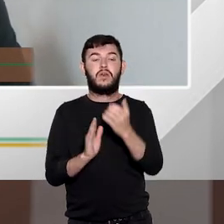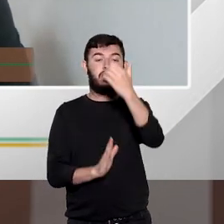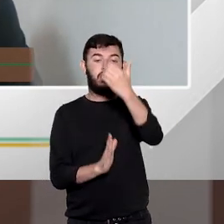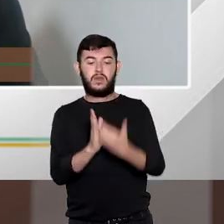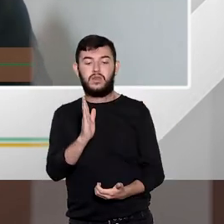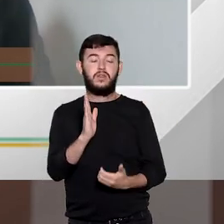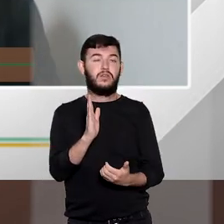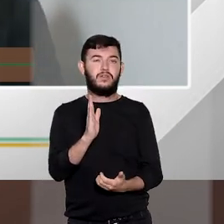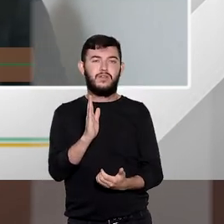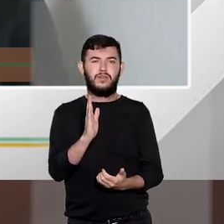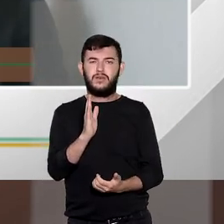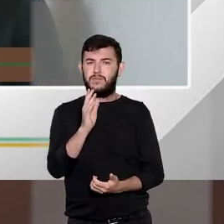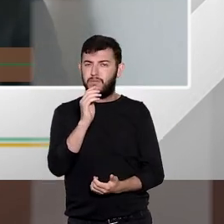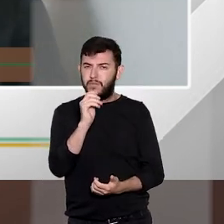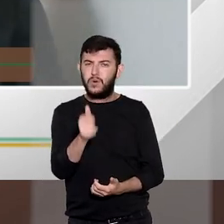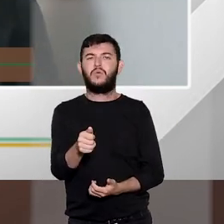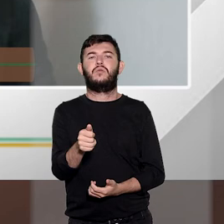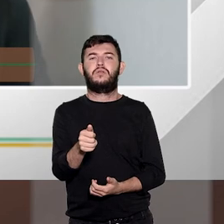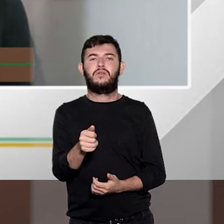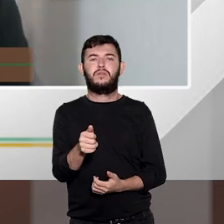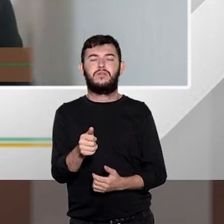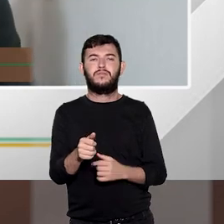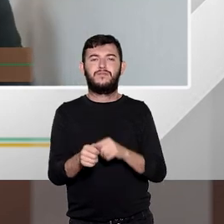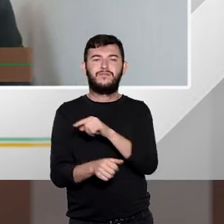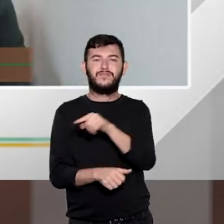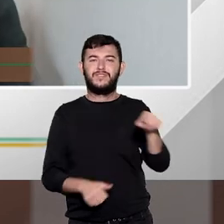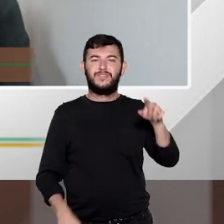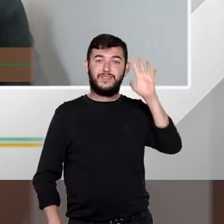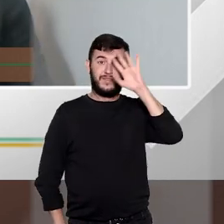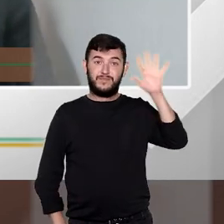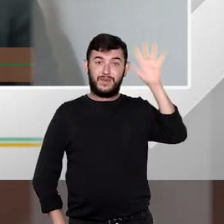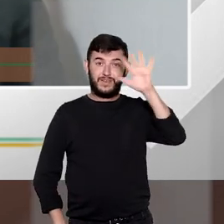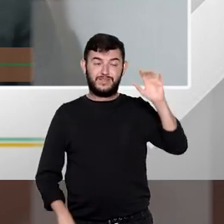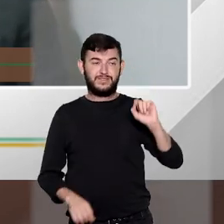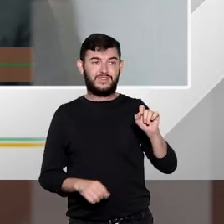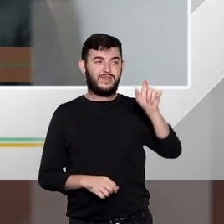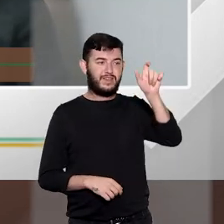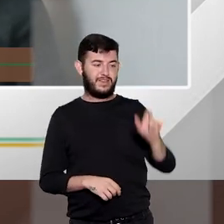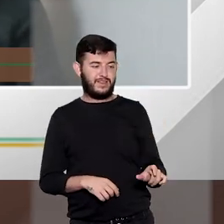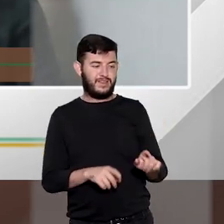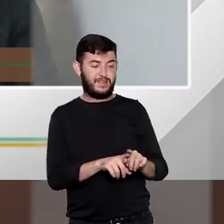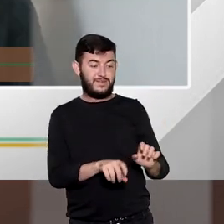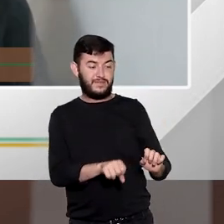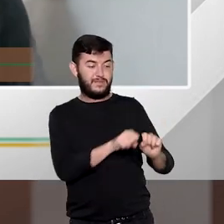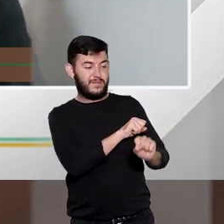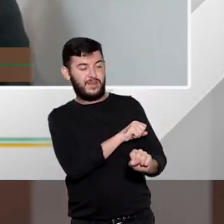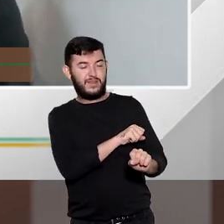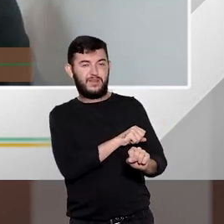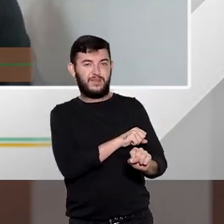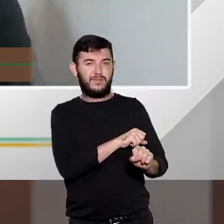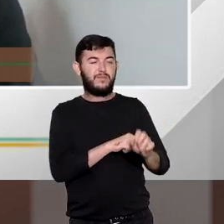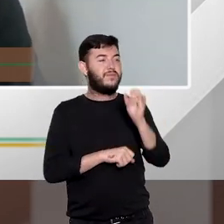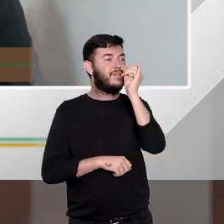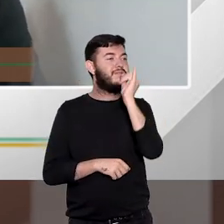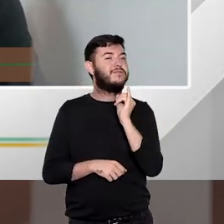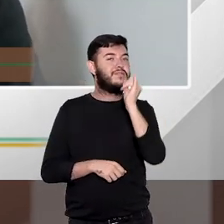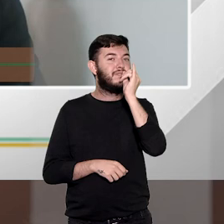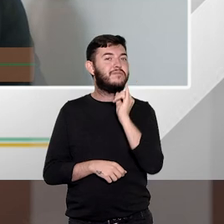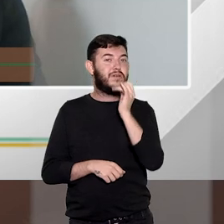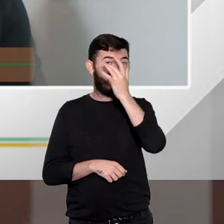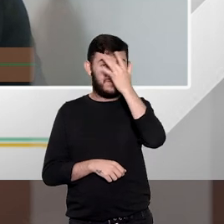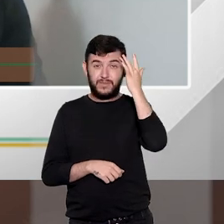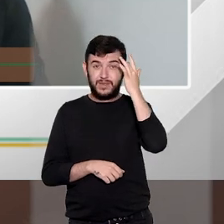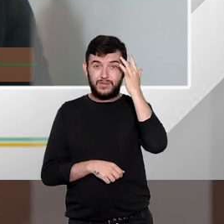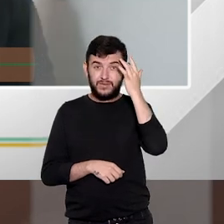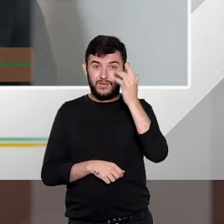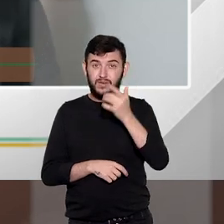é menor então por exemplo imaginem lá um homicídio tentado que o sujeito por exemplo ele deu um